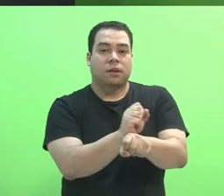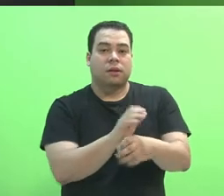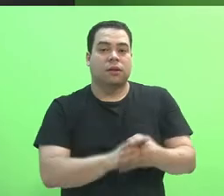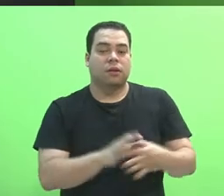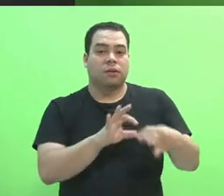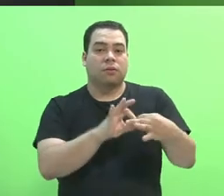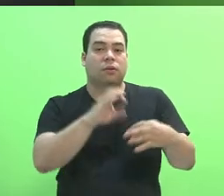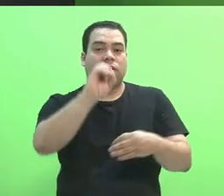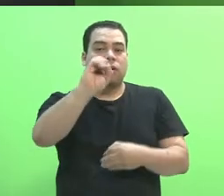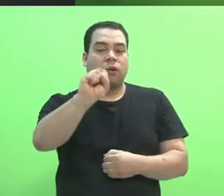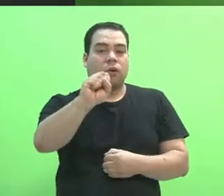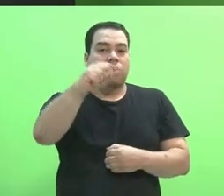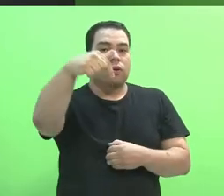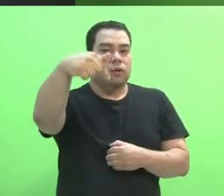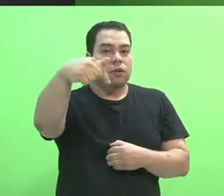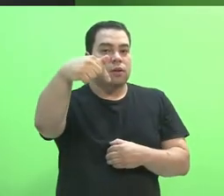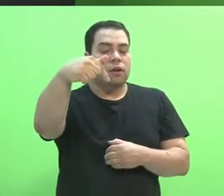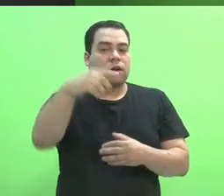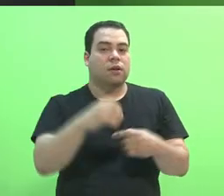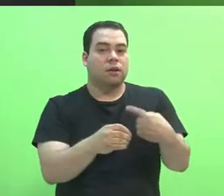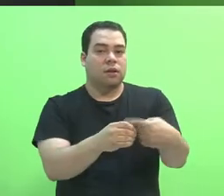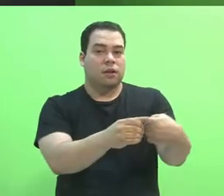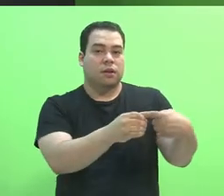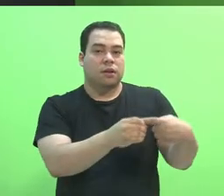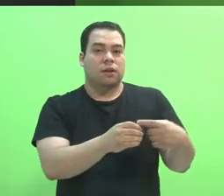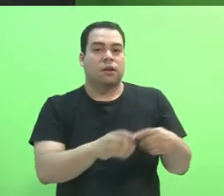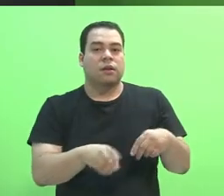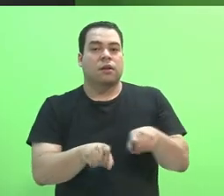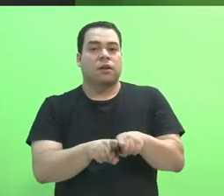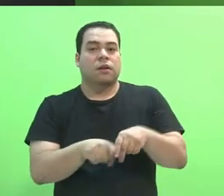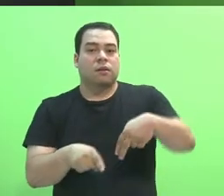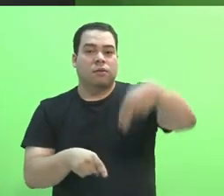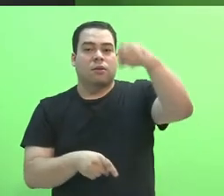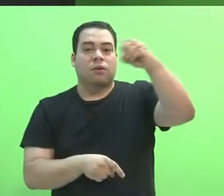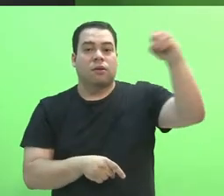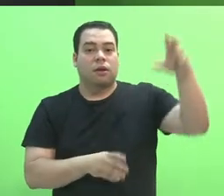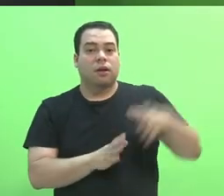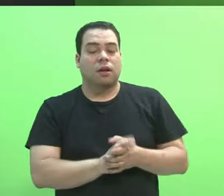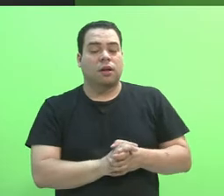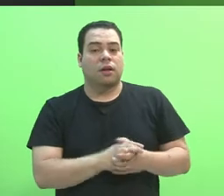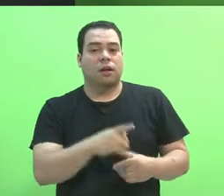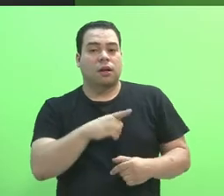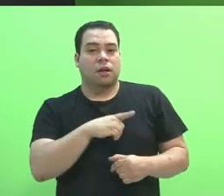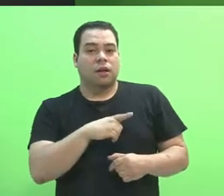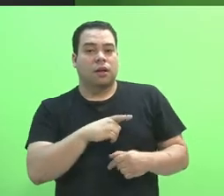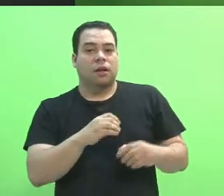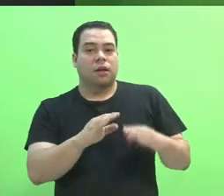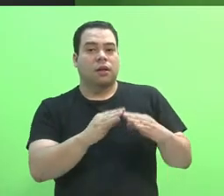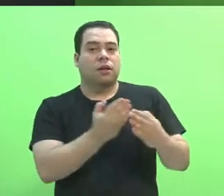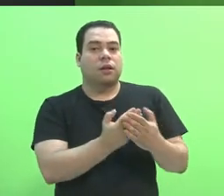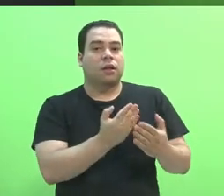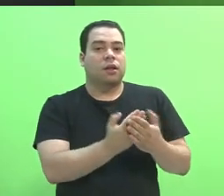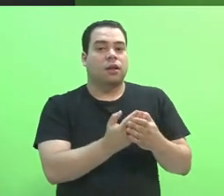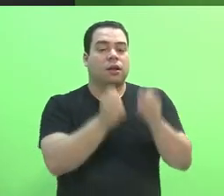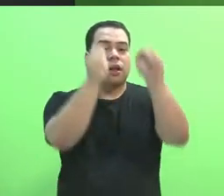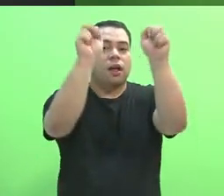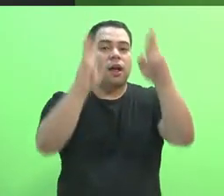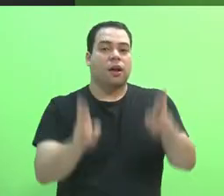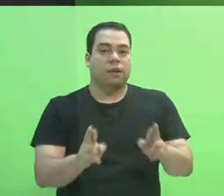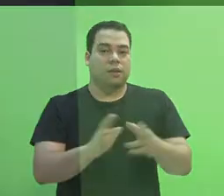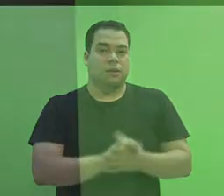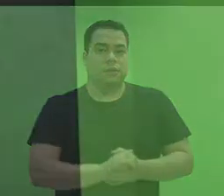E o Noroeste de Minas, representado pelo Campos Arinos, atende 13 municípios nesta região, segundo dados do IBGE.